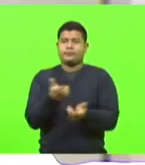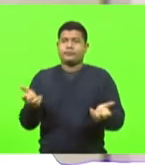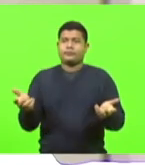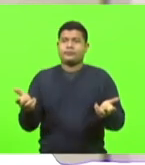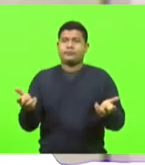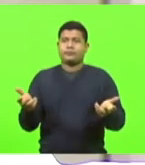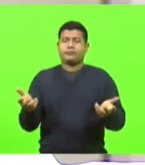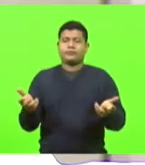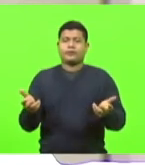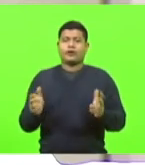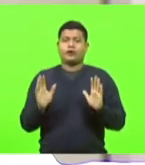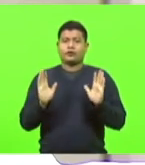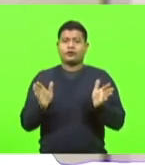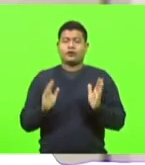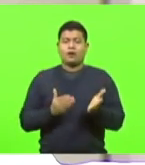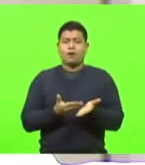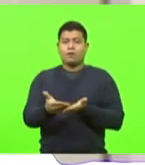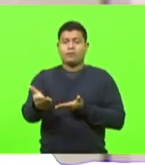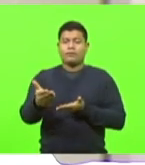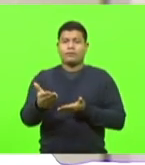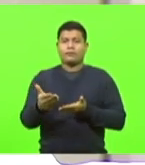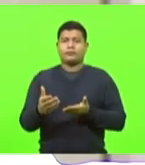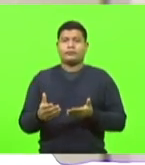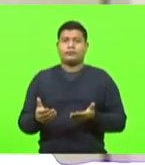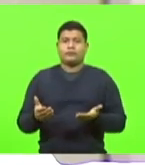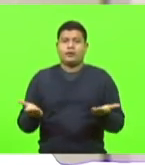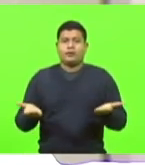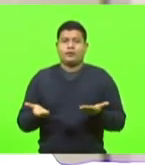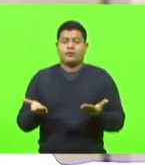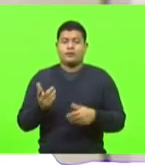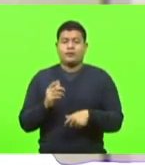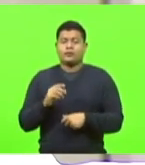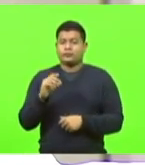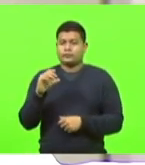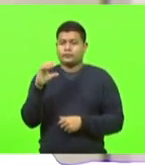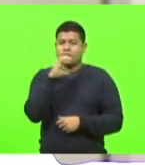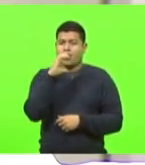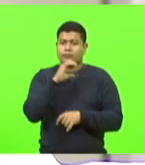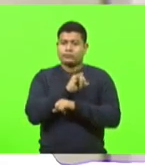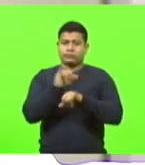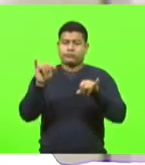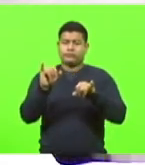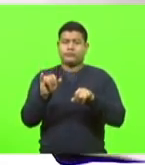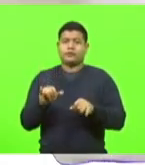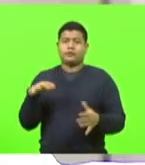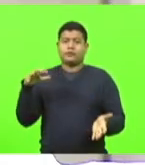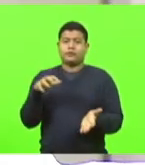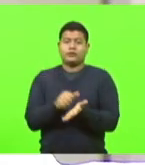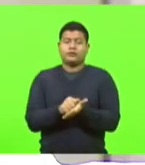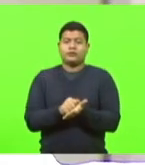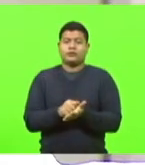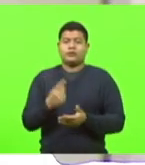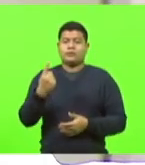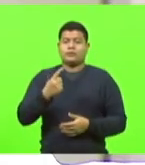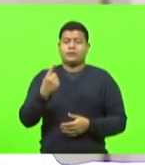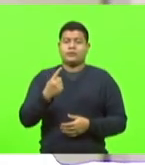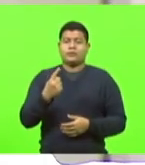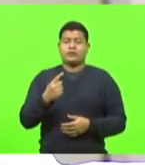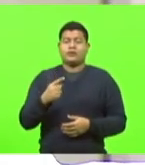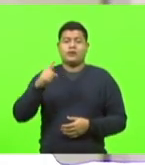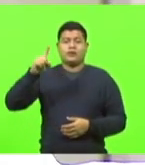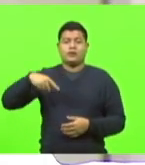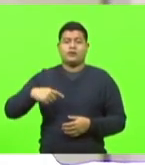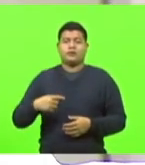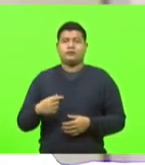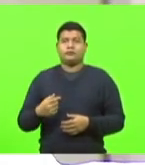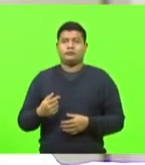do expediente. Já imediatamente, senhores deputados, entraremos em breves comunicações. E o primeiro deputado inscrito no dia de hoje